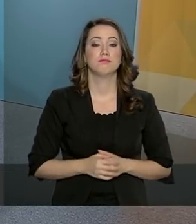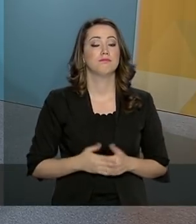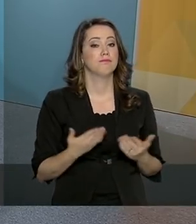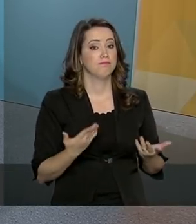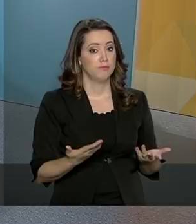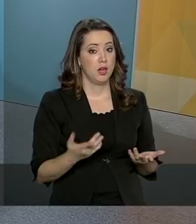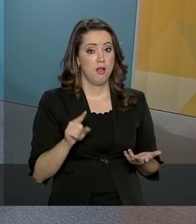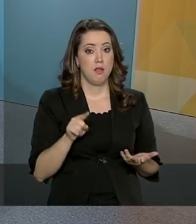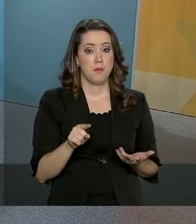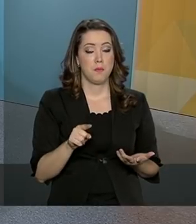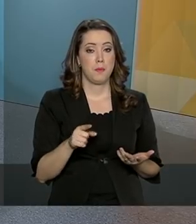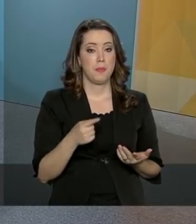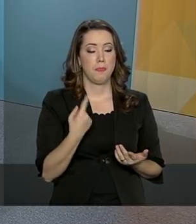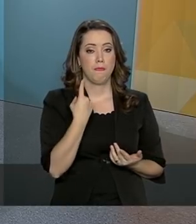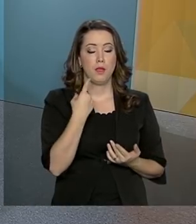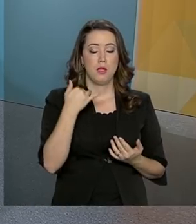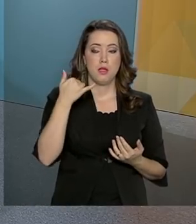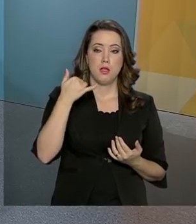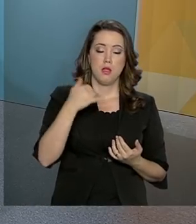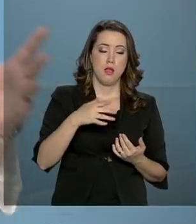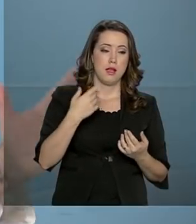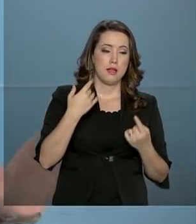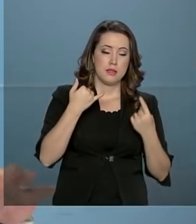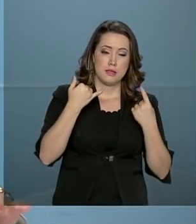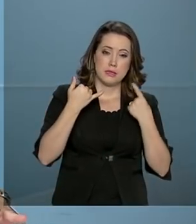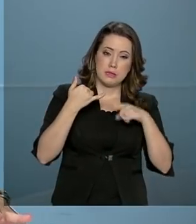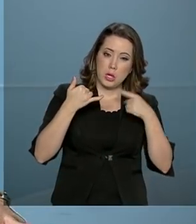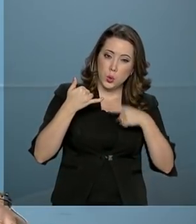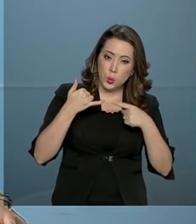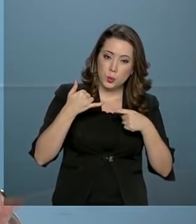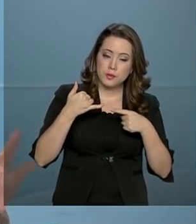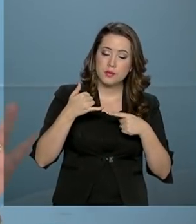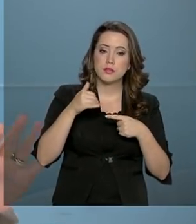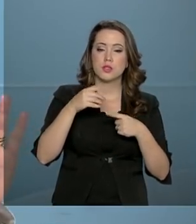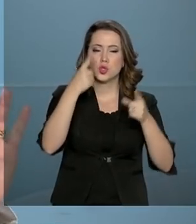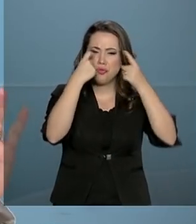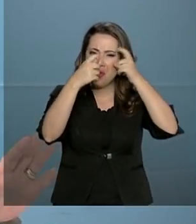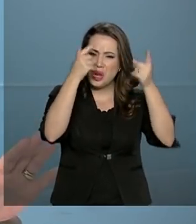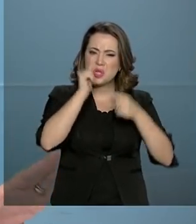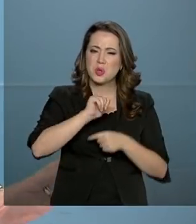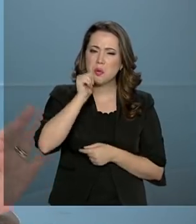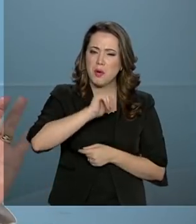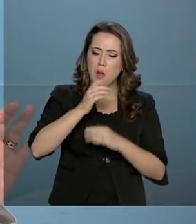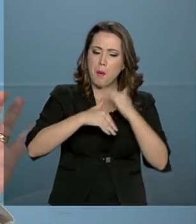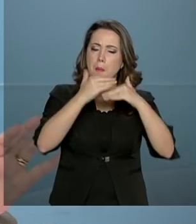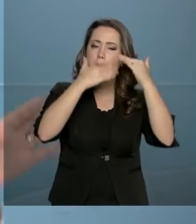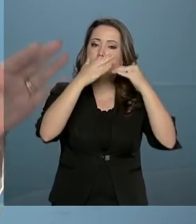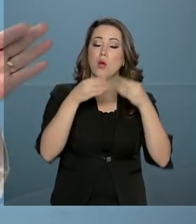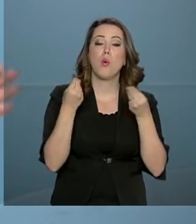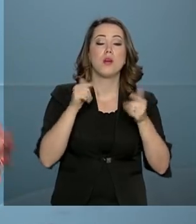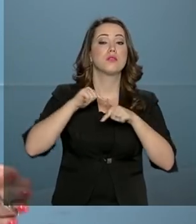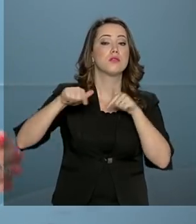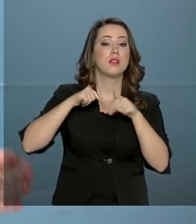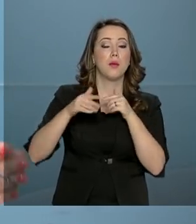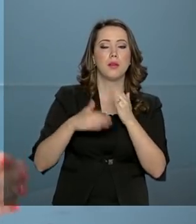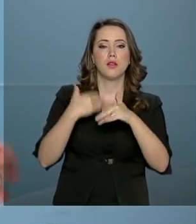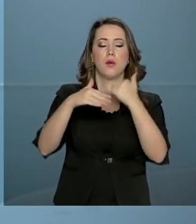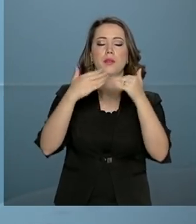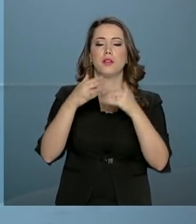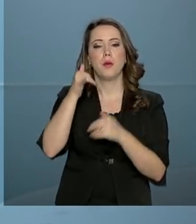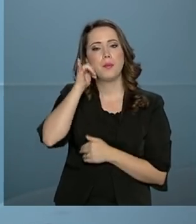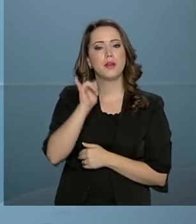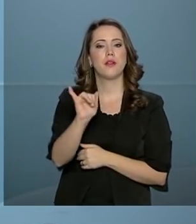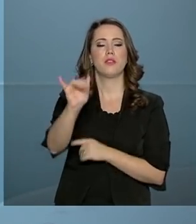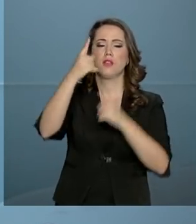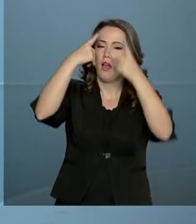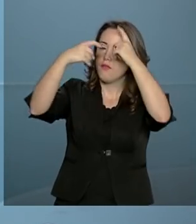Ministra, as denúncias de violência contra a mulher têm aumentado aí nos últimos tempos, né? Quais as ações a senhora pretende implementar para combater